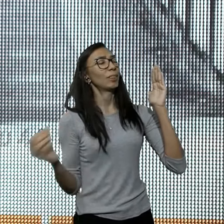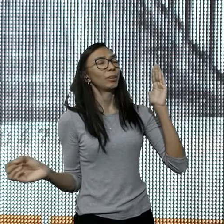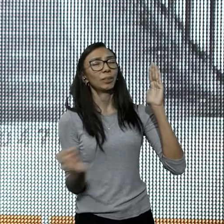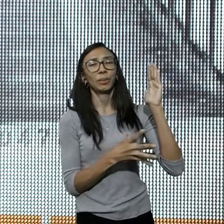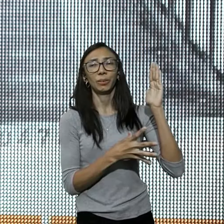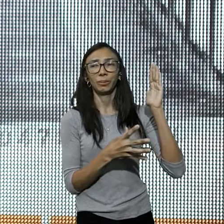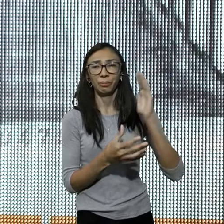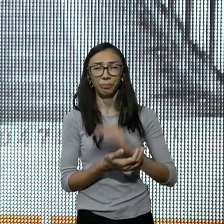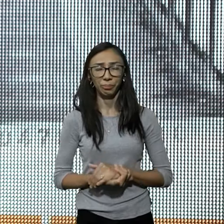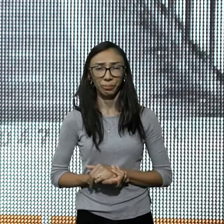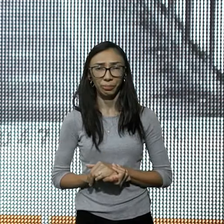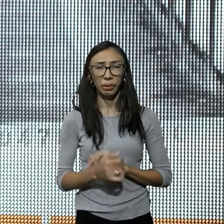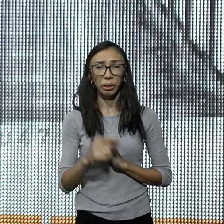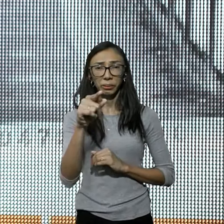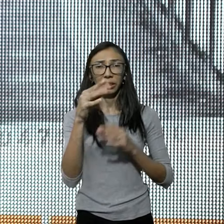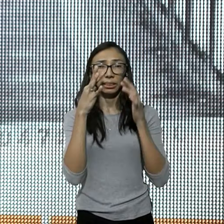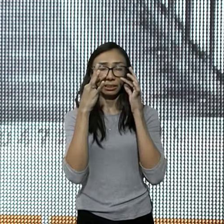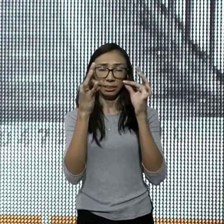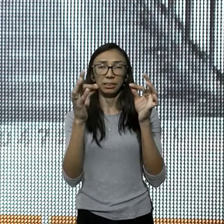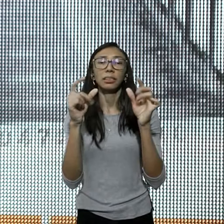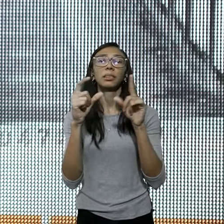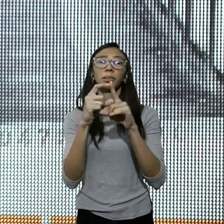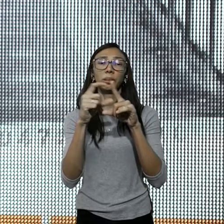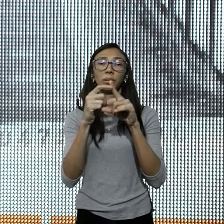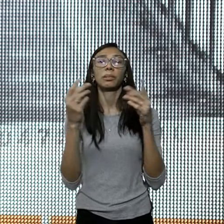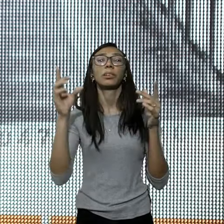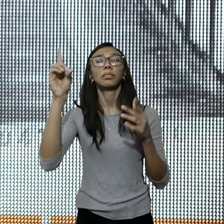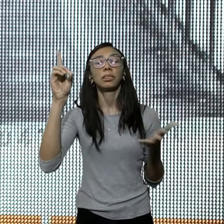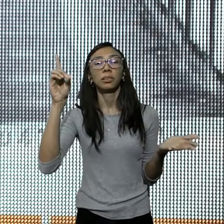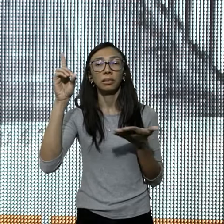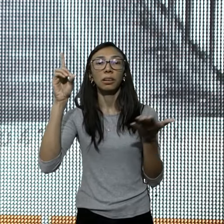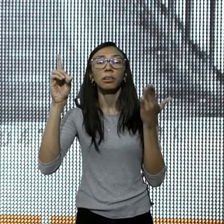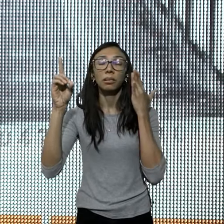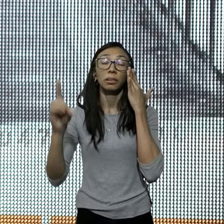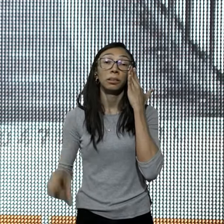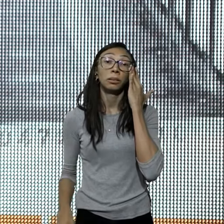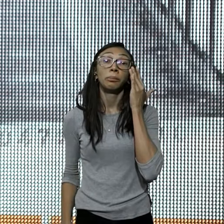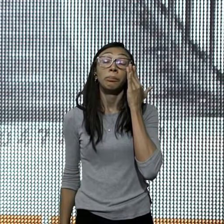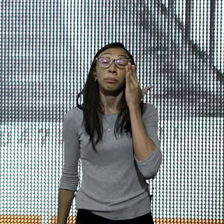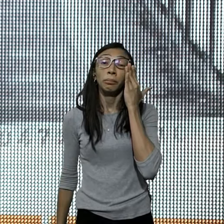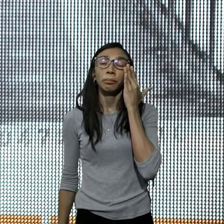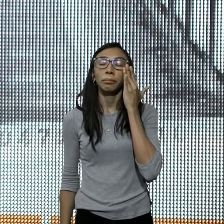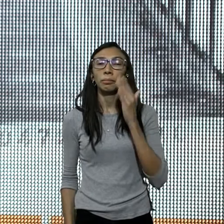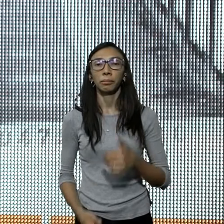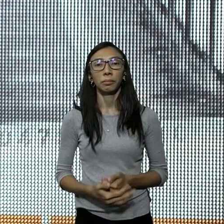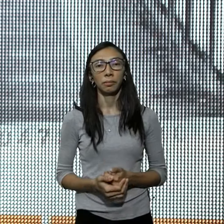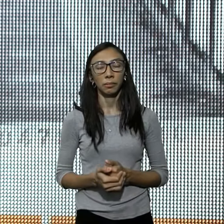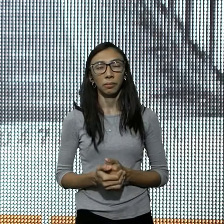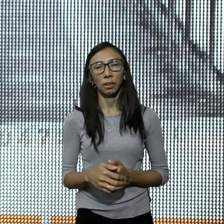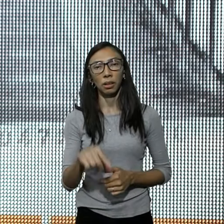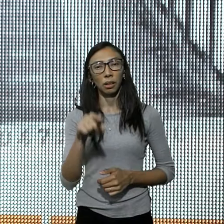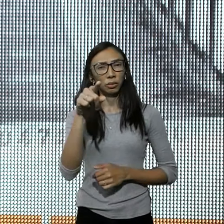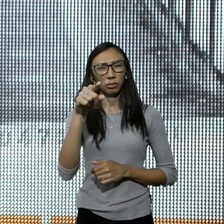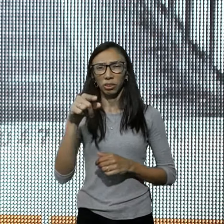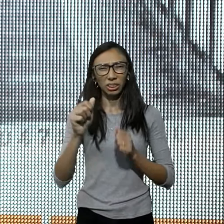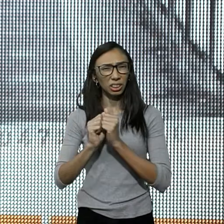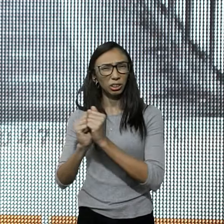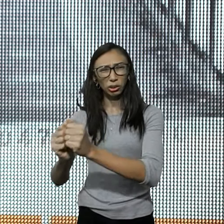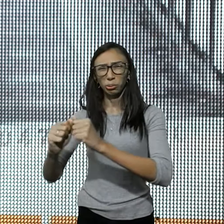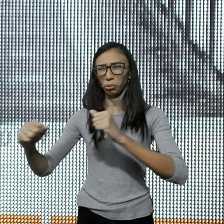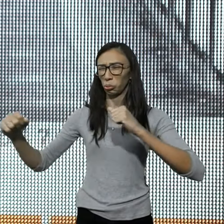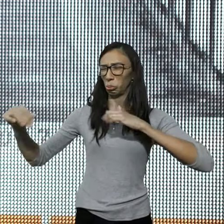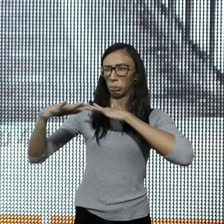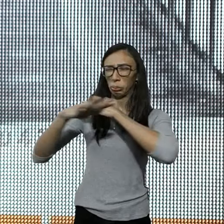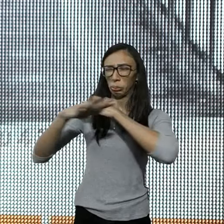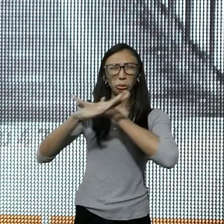não, talvez você não devia, estar ouvindo, essa palavra agora, porque, você não vai mais, conseguir andar, na multidão, em paz,